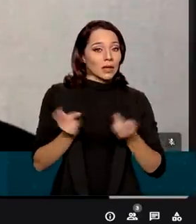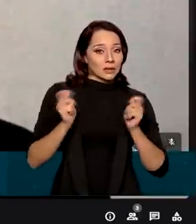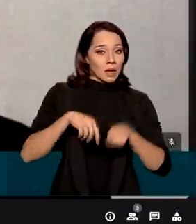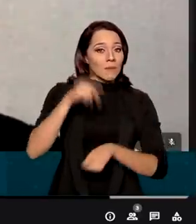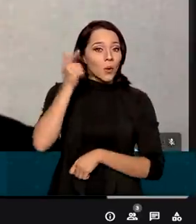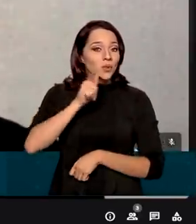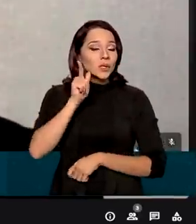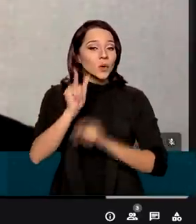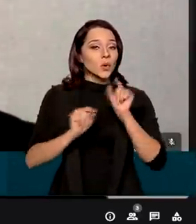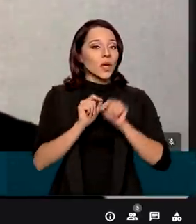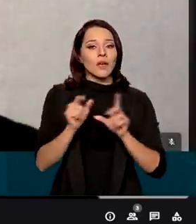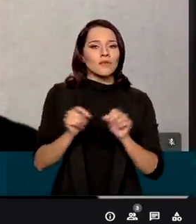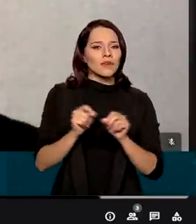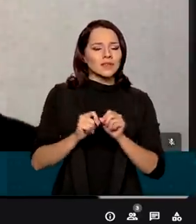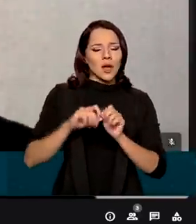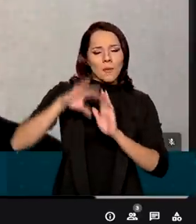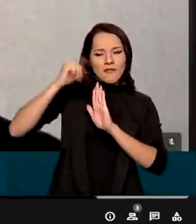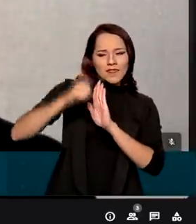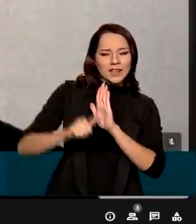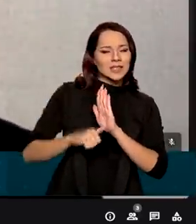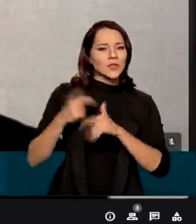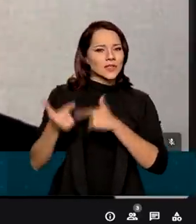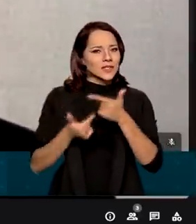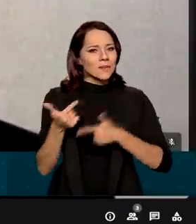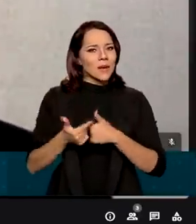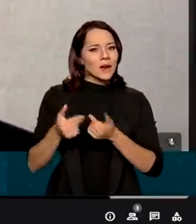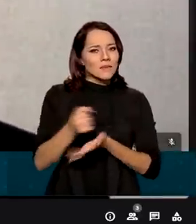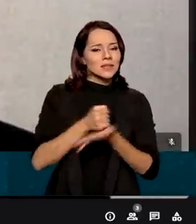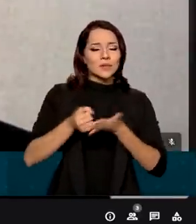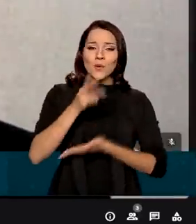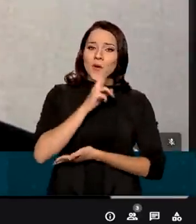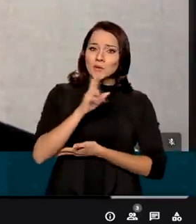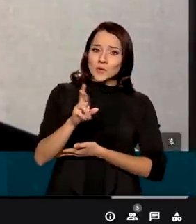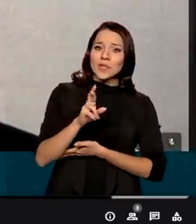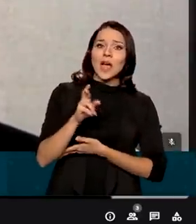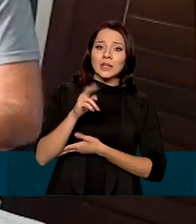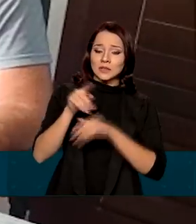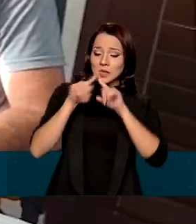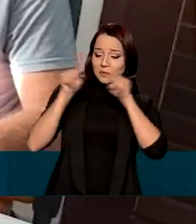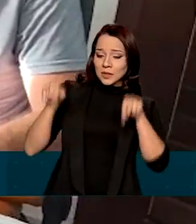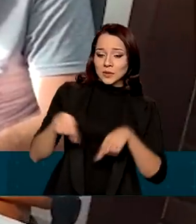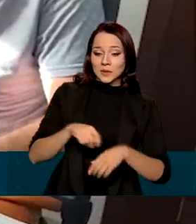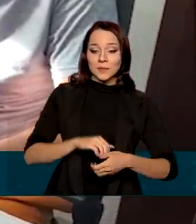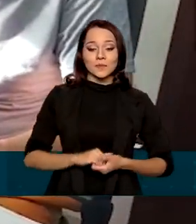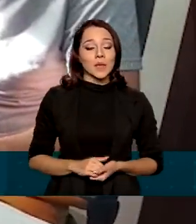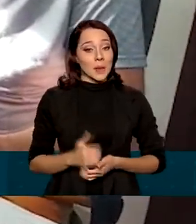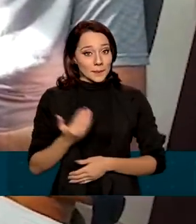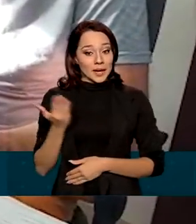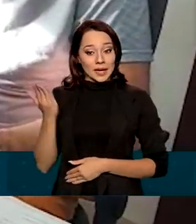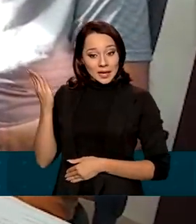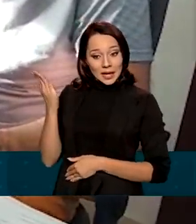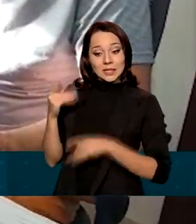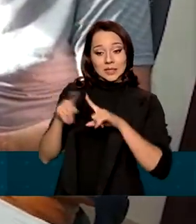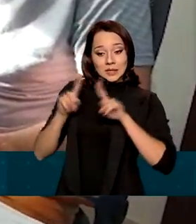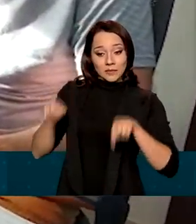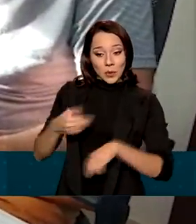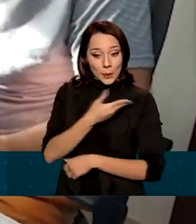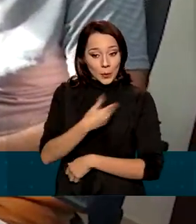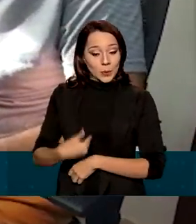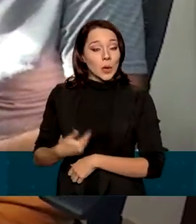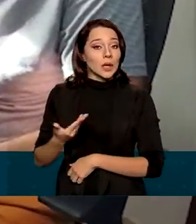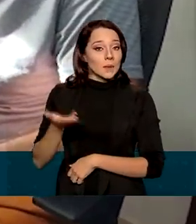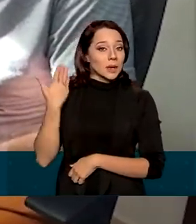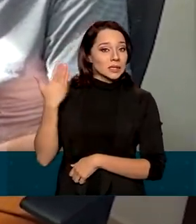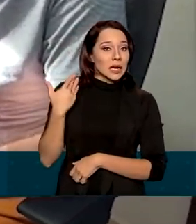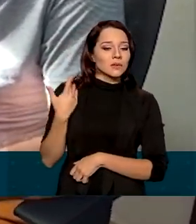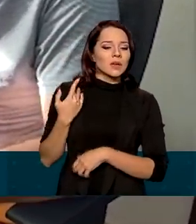consigamos realizar uma avaliação desses serviços com base no resultado alcançado pelos servidores. Para esse servidor público, que antes